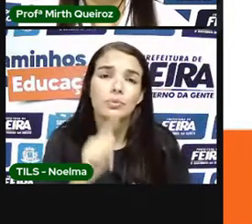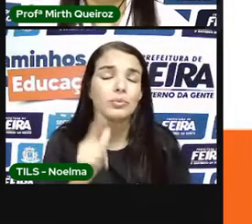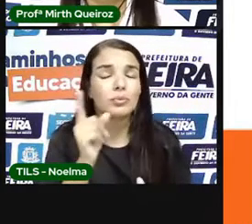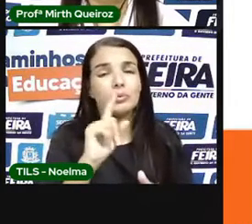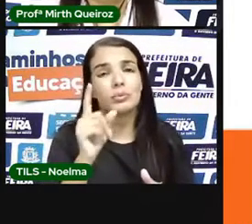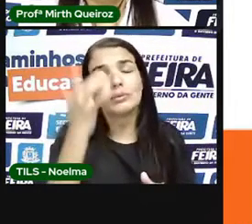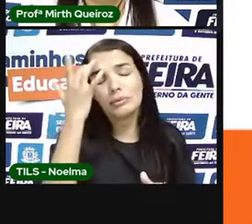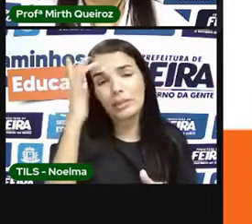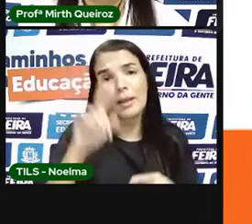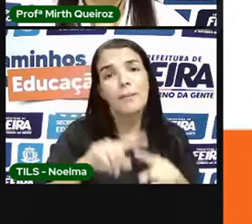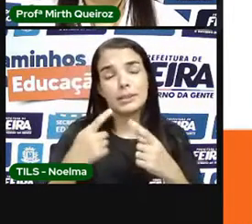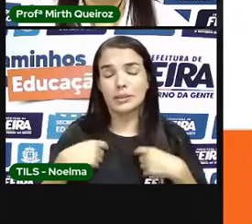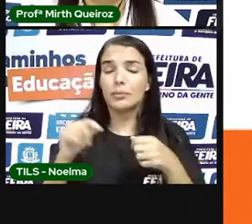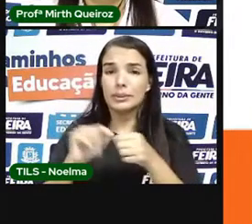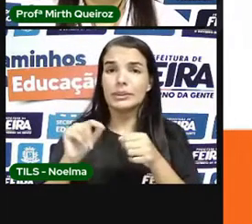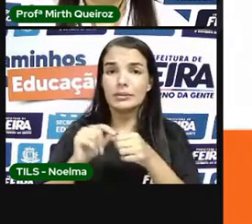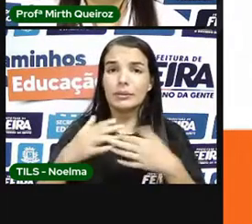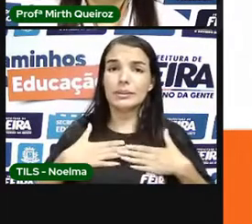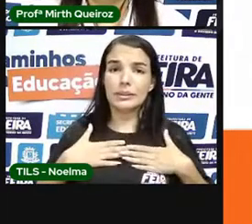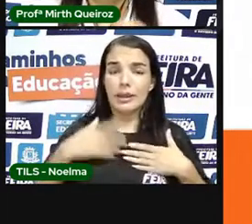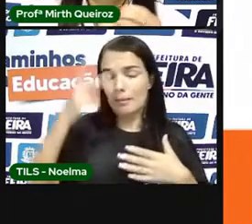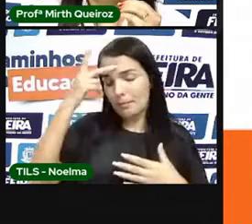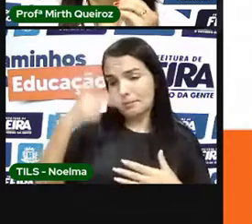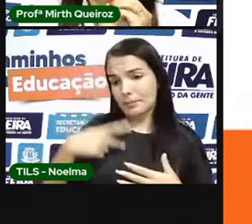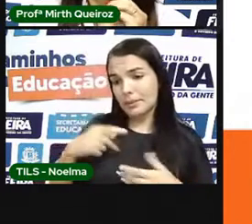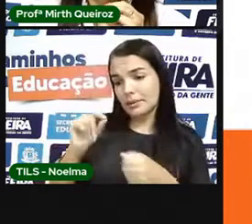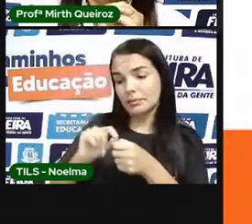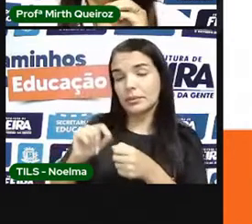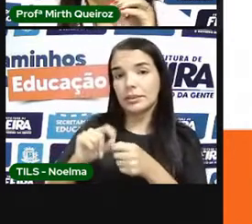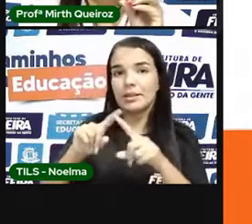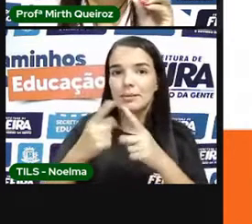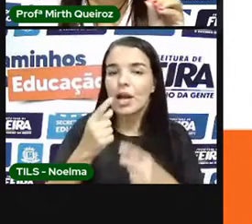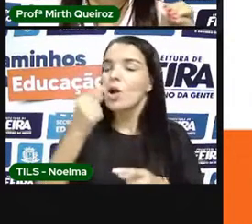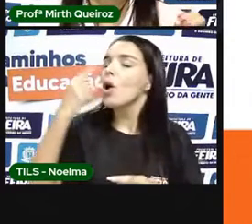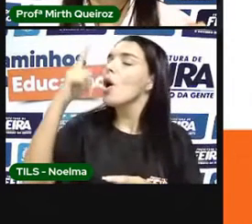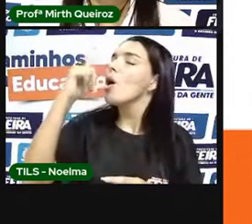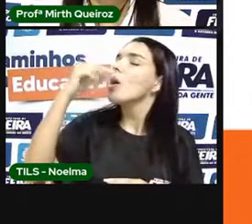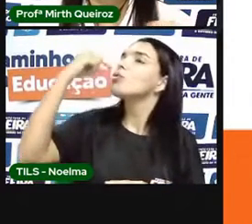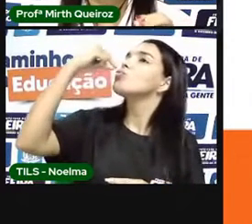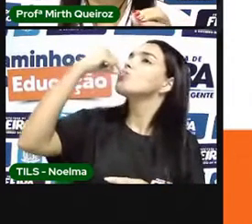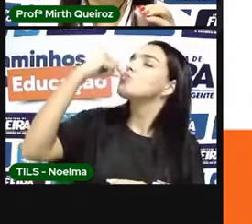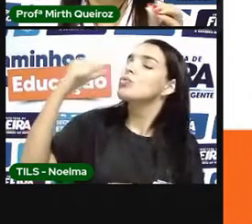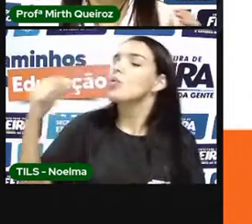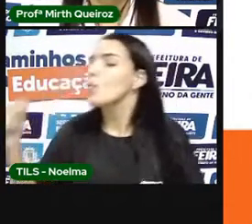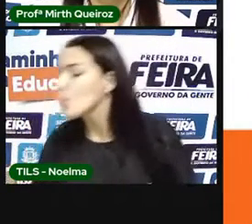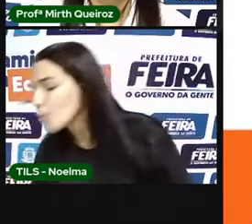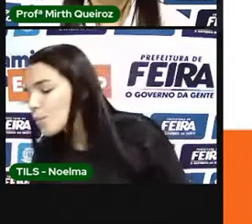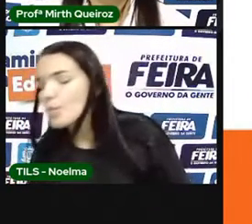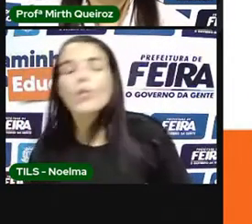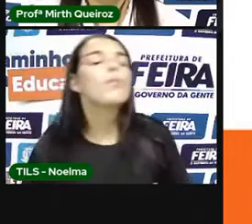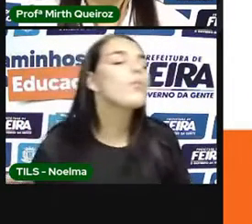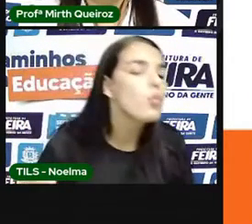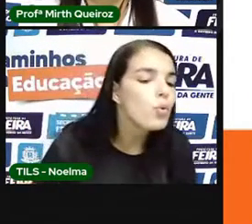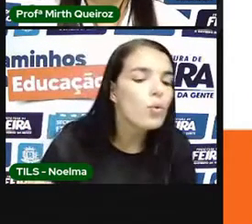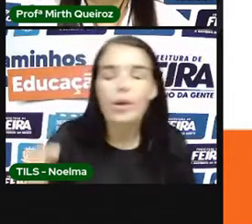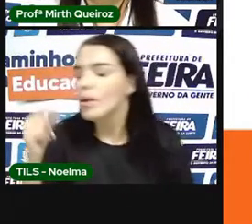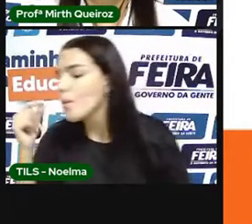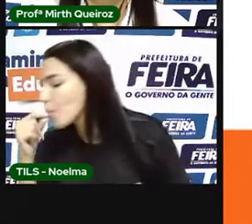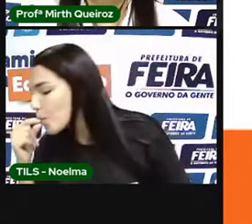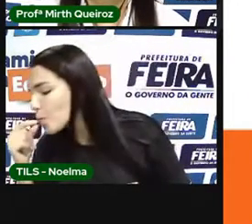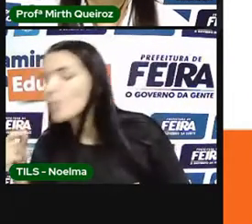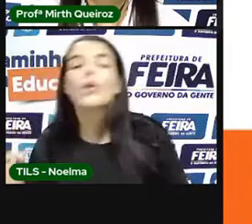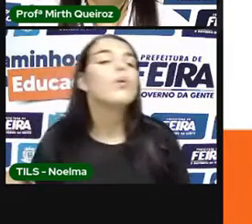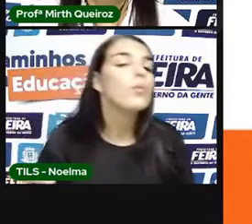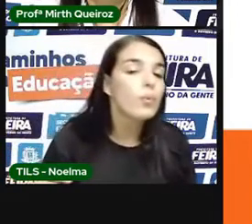mas estou fazendo a minha parte E ele pegava água no bico e levava gotinha por gotinha para poder tentar